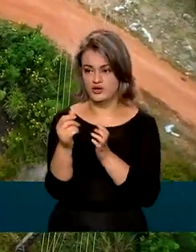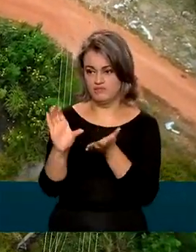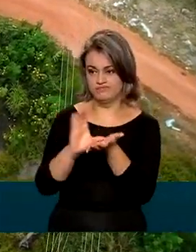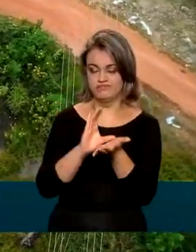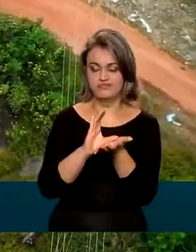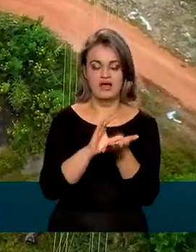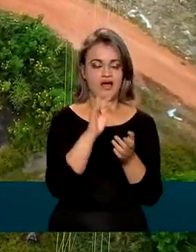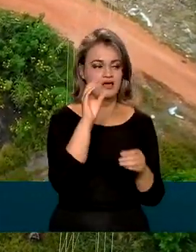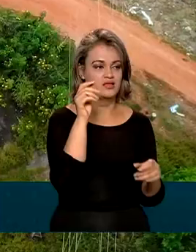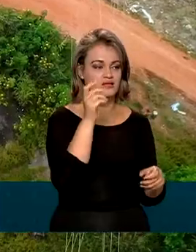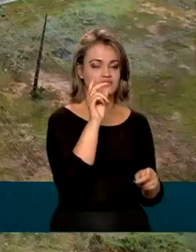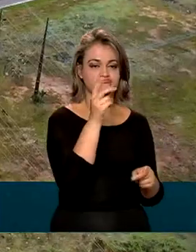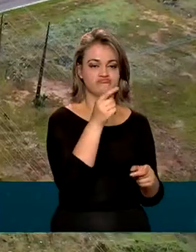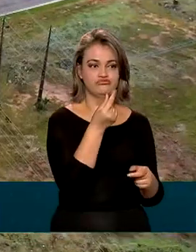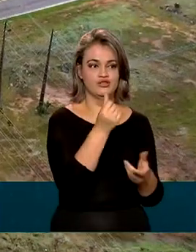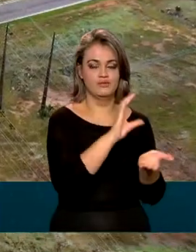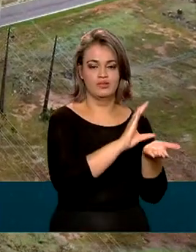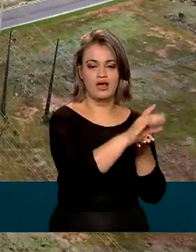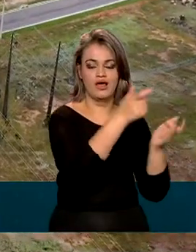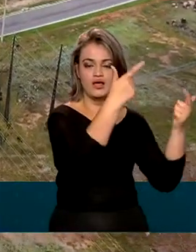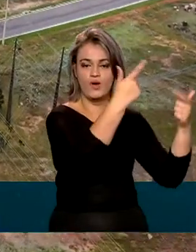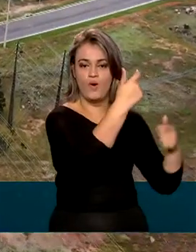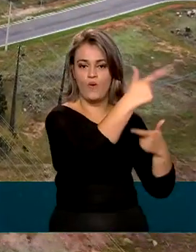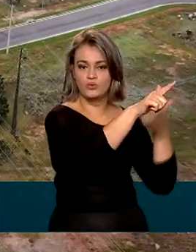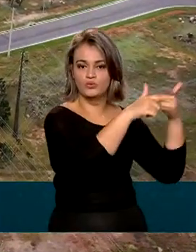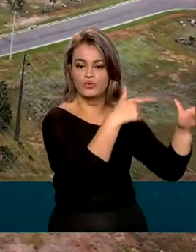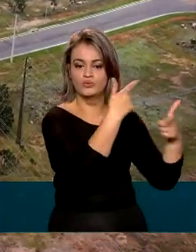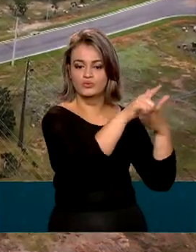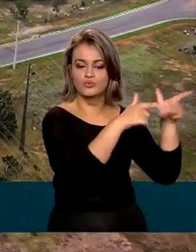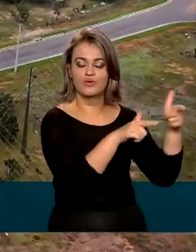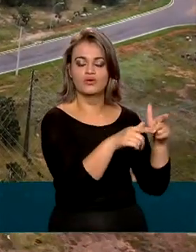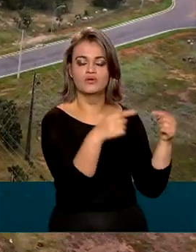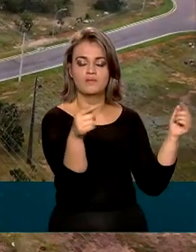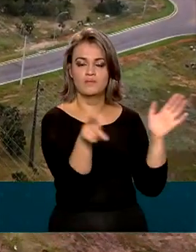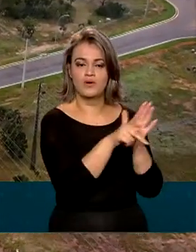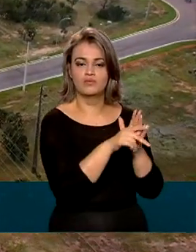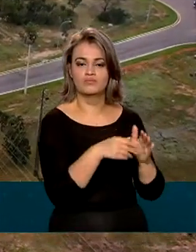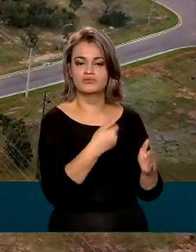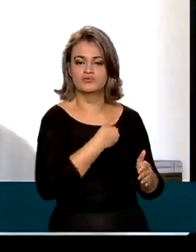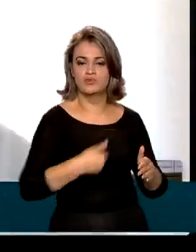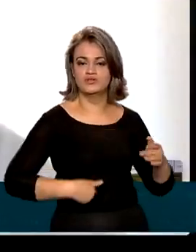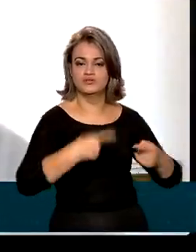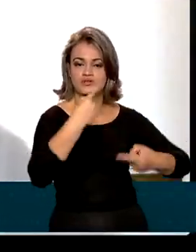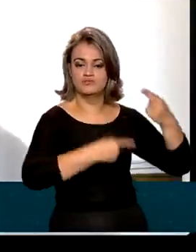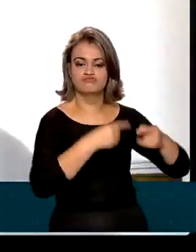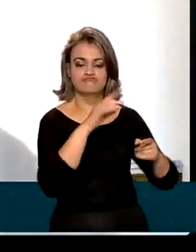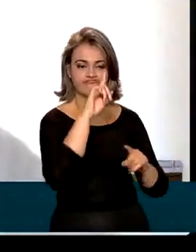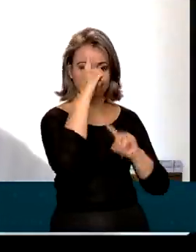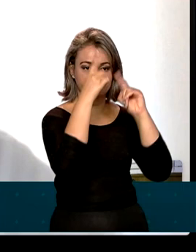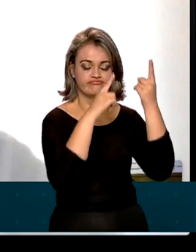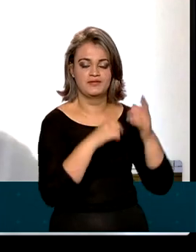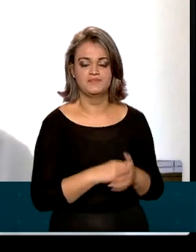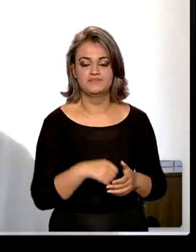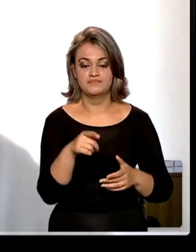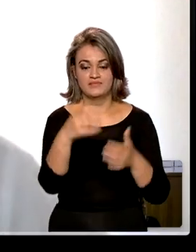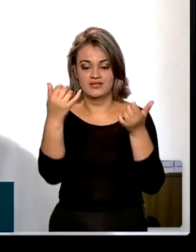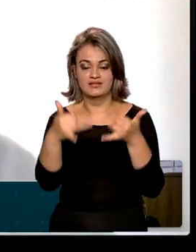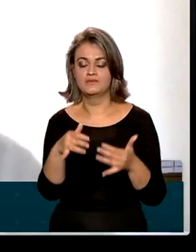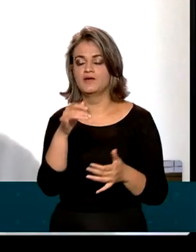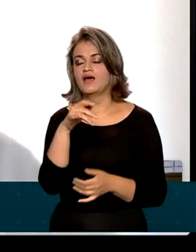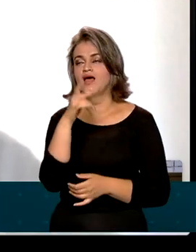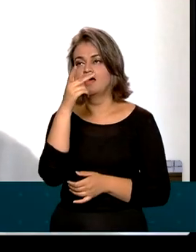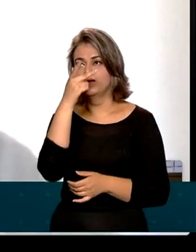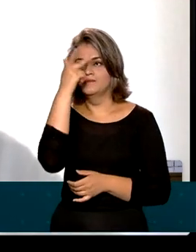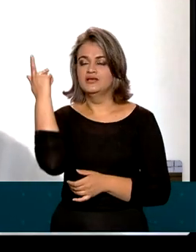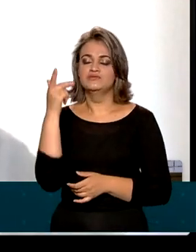conta de desenvolvimento energético, responsável por custear políticas públicas do setor. Aquela política dos consumidores de baixa